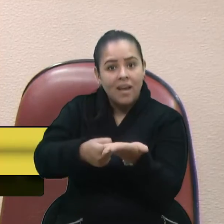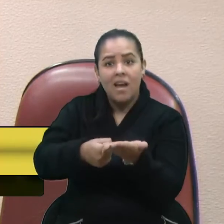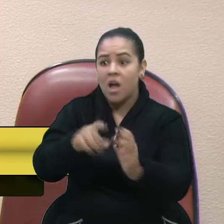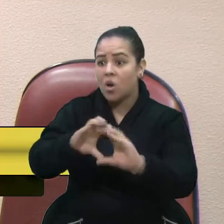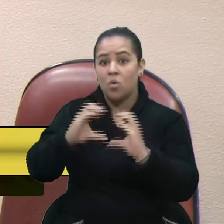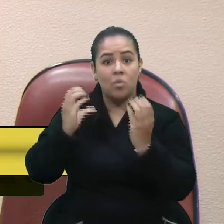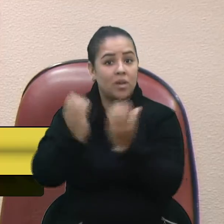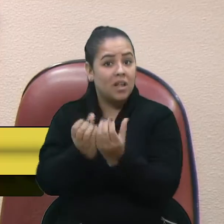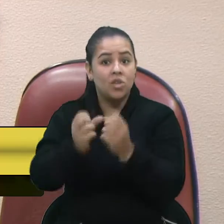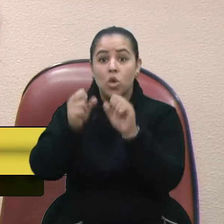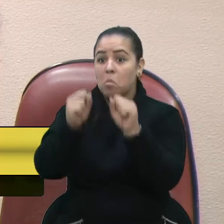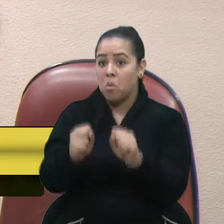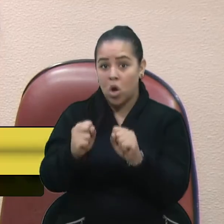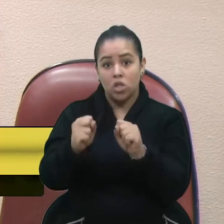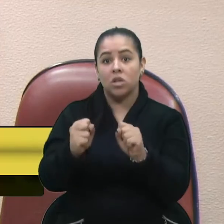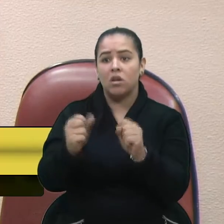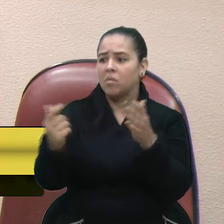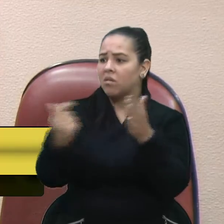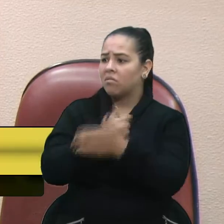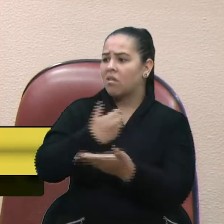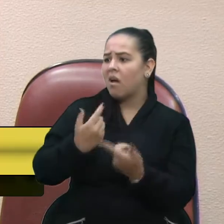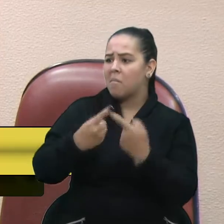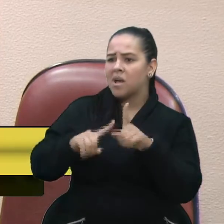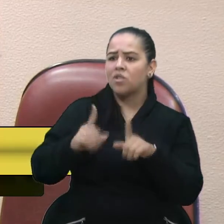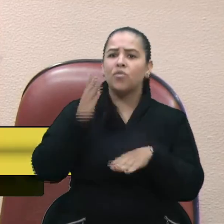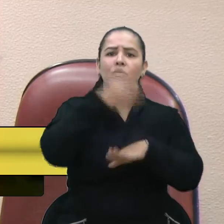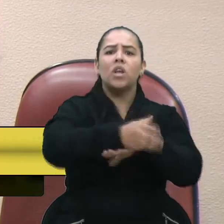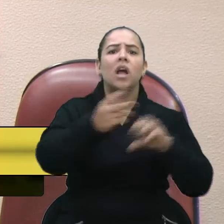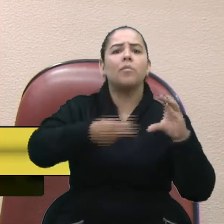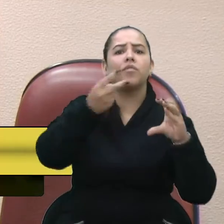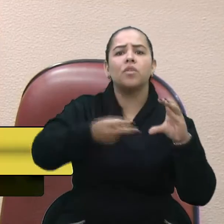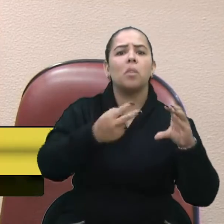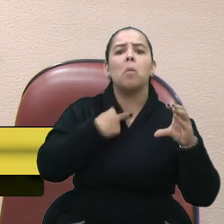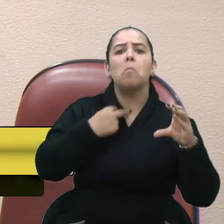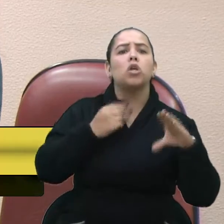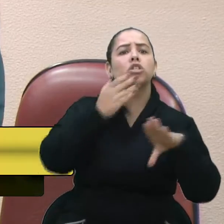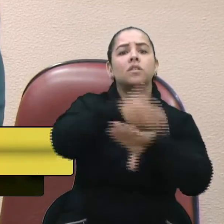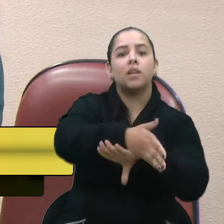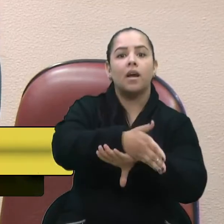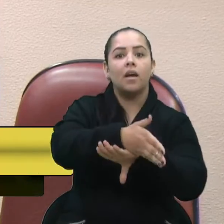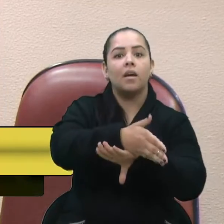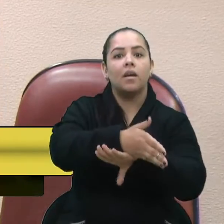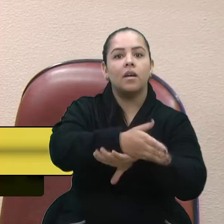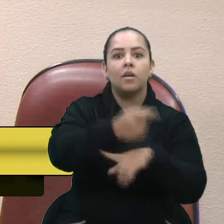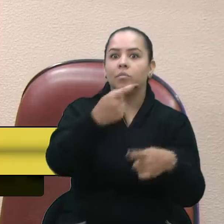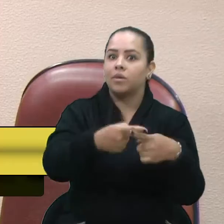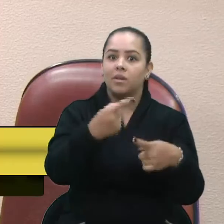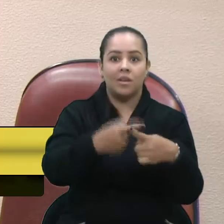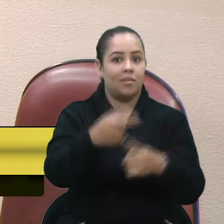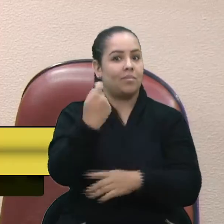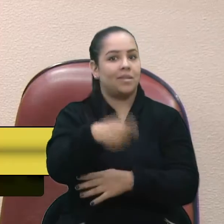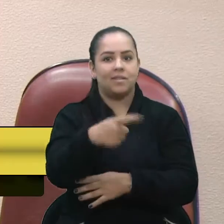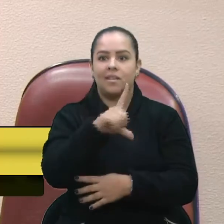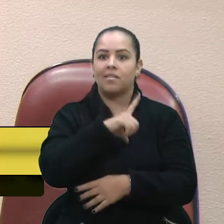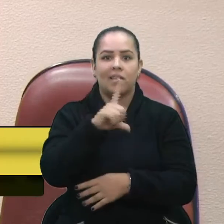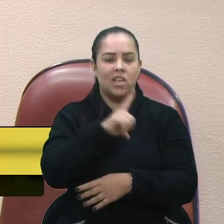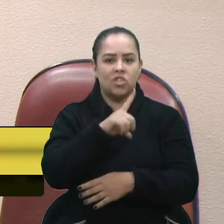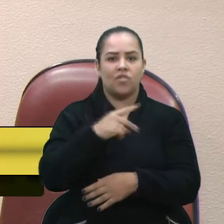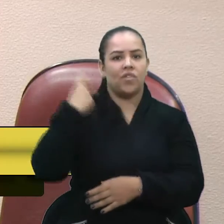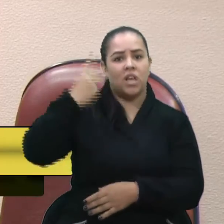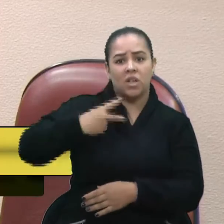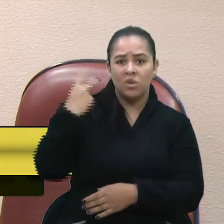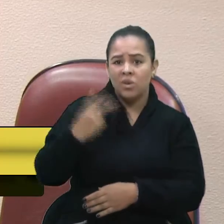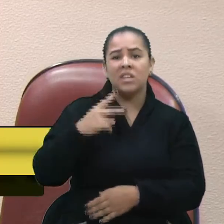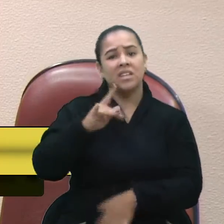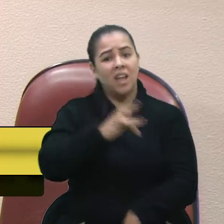pode nos questionar isso. Não, mas eu fui lá na Câmara e não podia entrar, porque a gente tem essa necessidade de que algum vereador nos atenda, e é uma questão de saúde